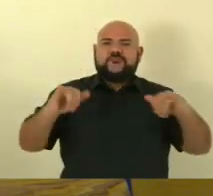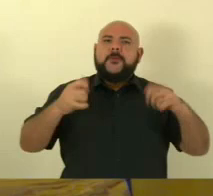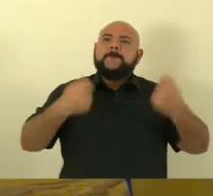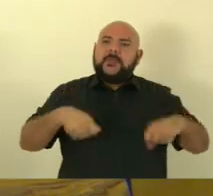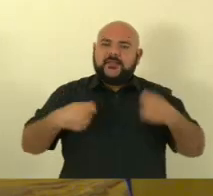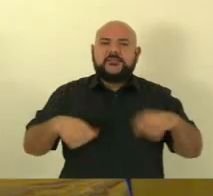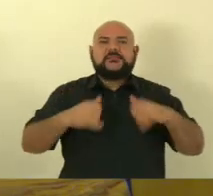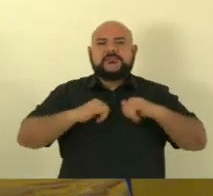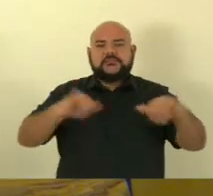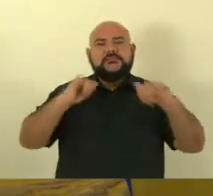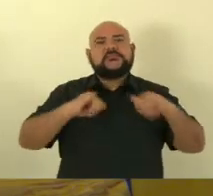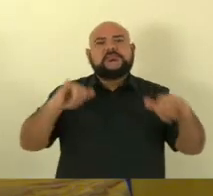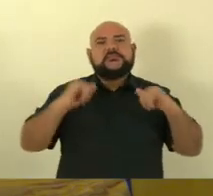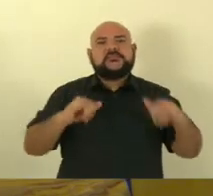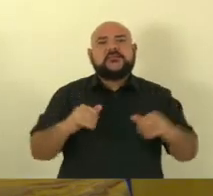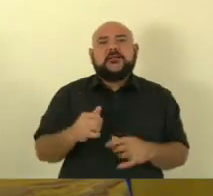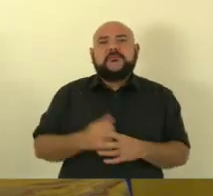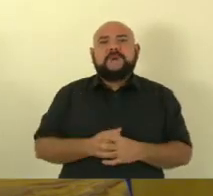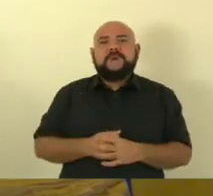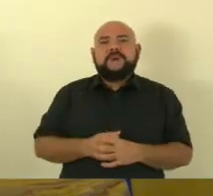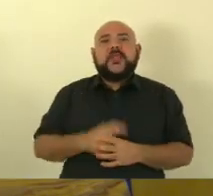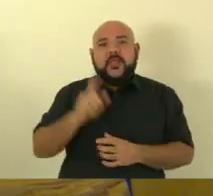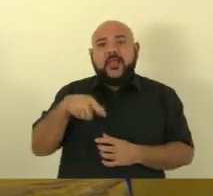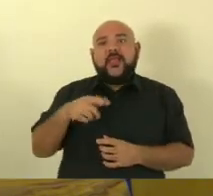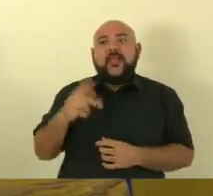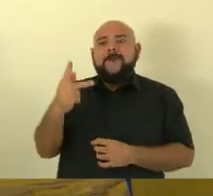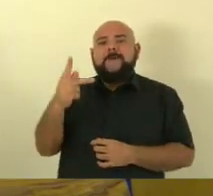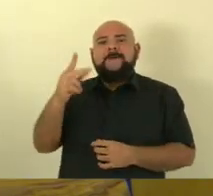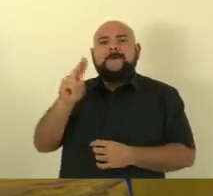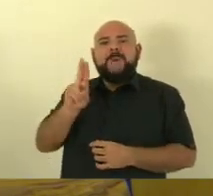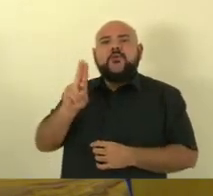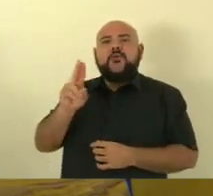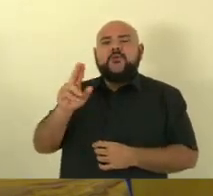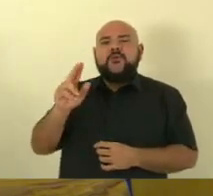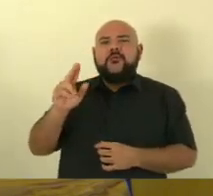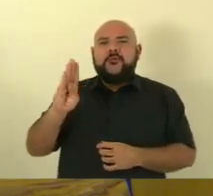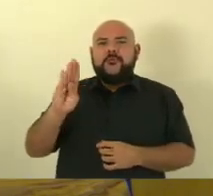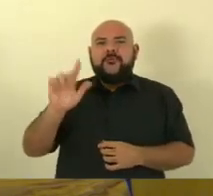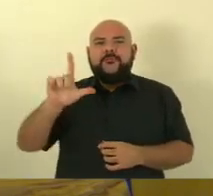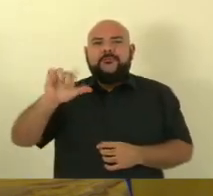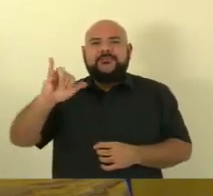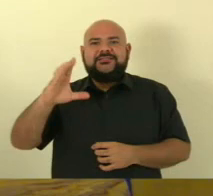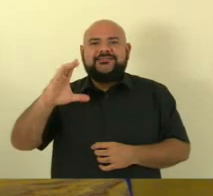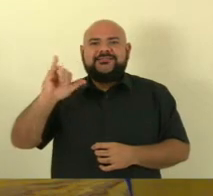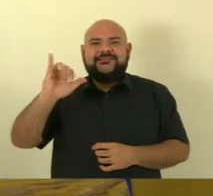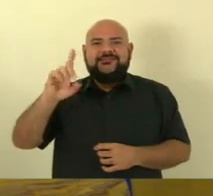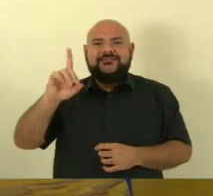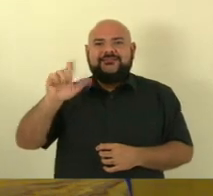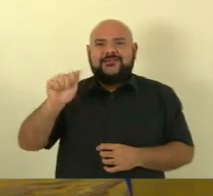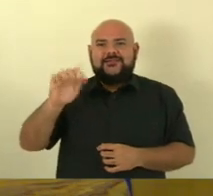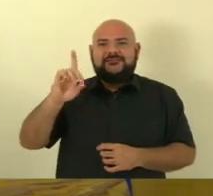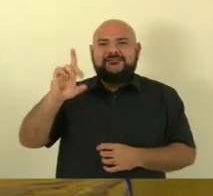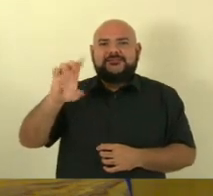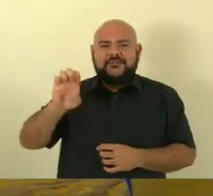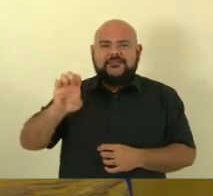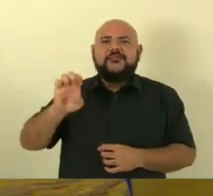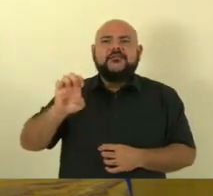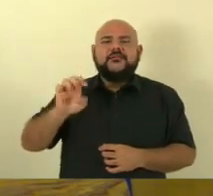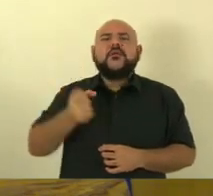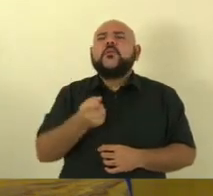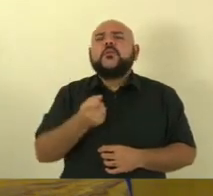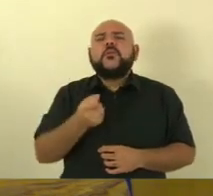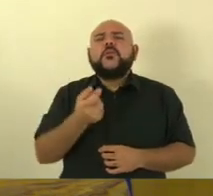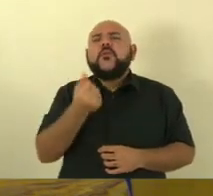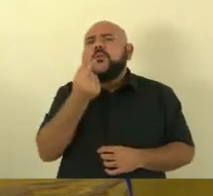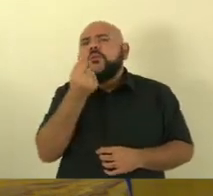do governo com publicidade quanto que o governo realmente gasta com as empresas de comunicação do espírito santo